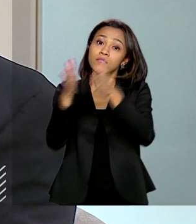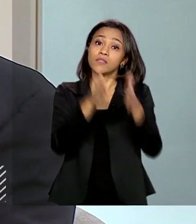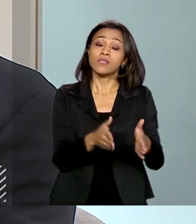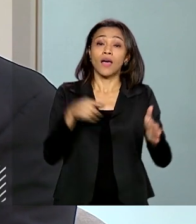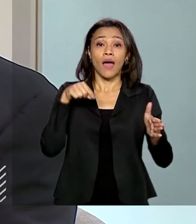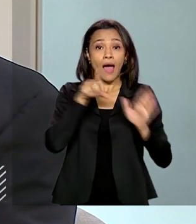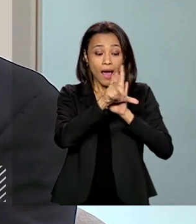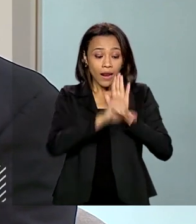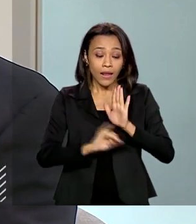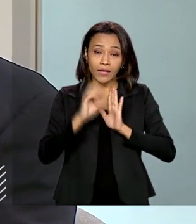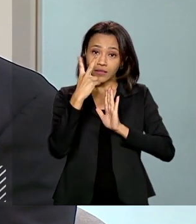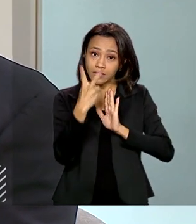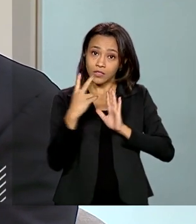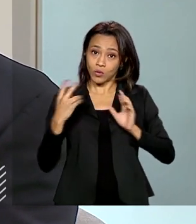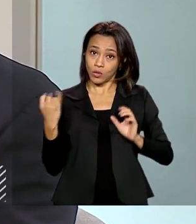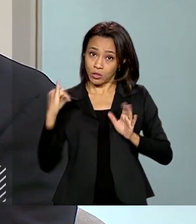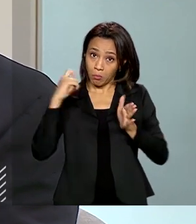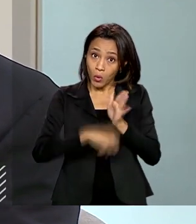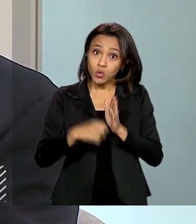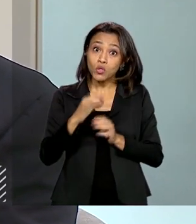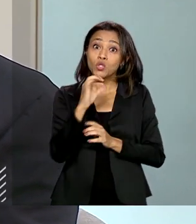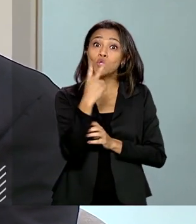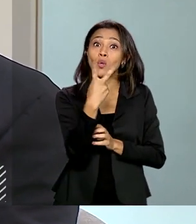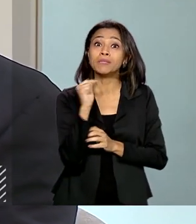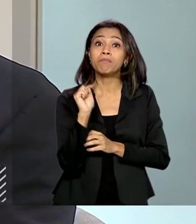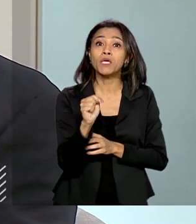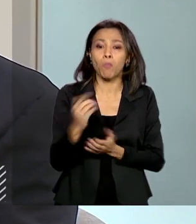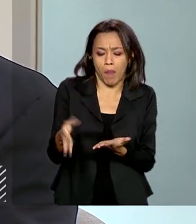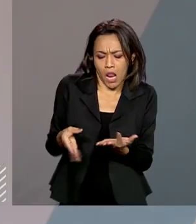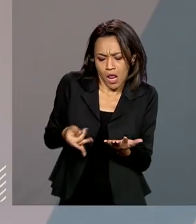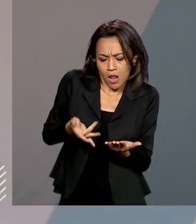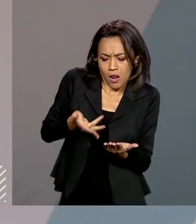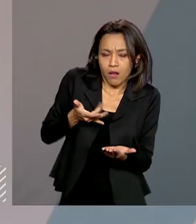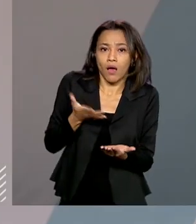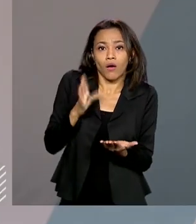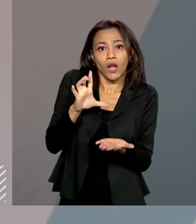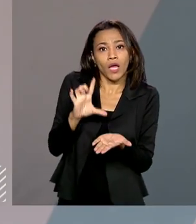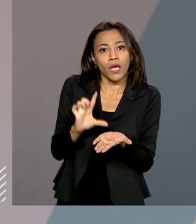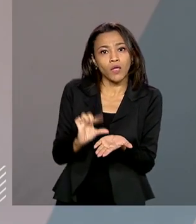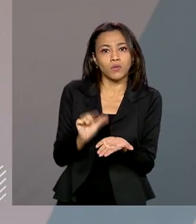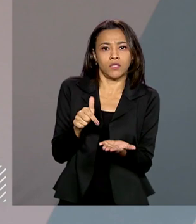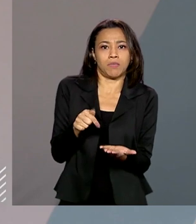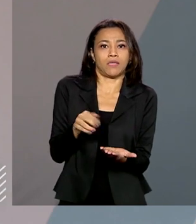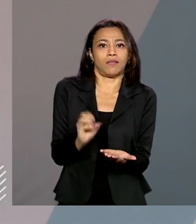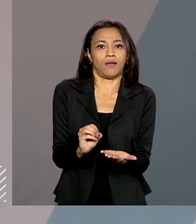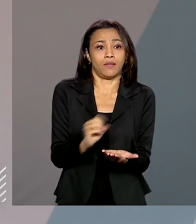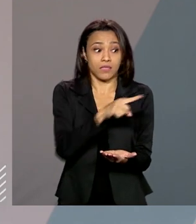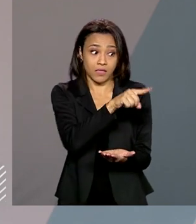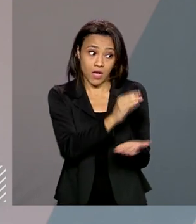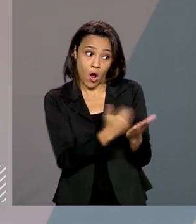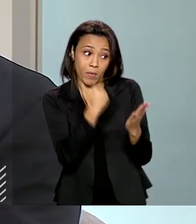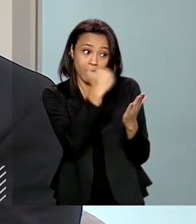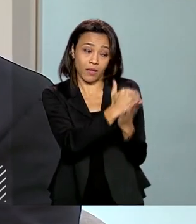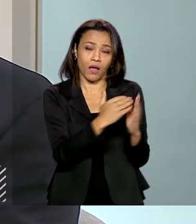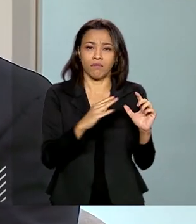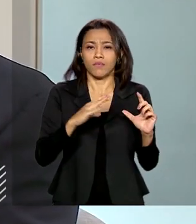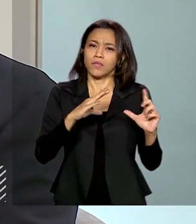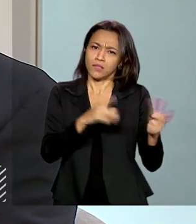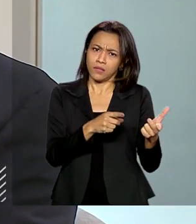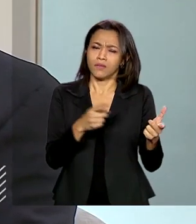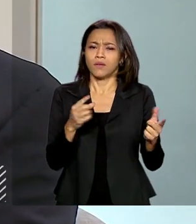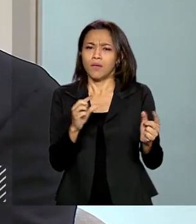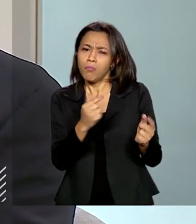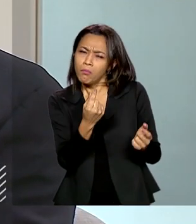COFINS, quando a gente junta, são 2 mil páginas que estão caindo para 70, para um pouco menos de 70. Se o Congresso aumentar alguma coisa, a gente ainda cai 20 vezes.